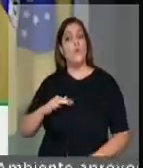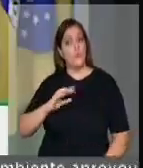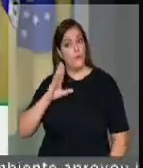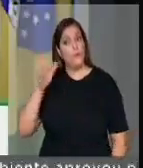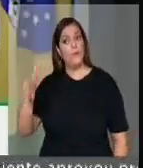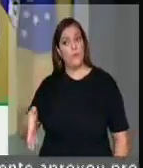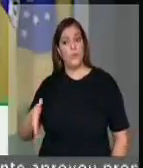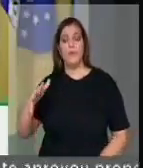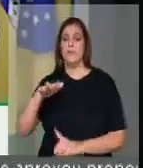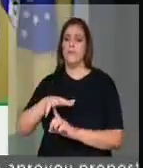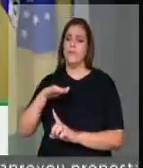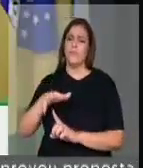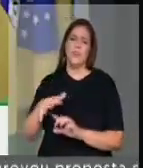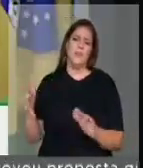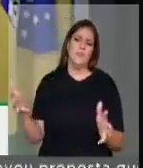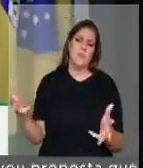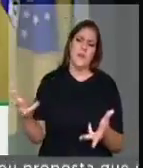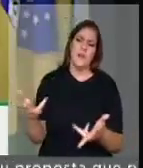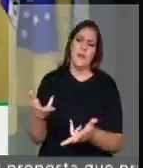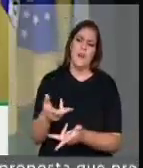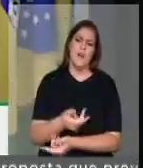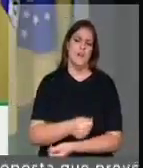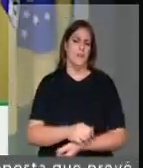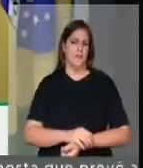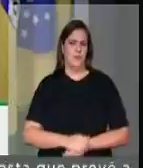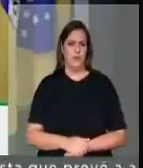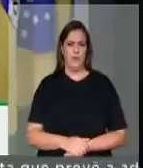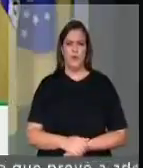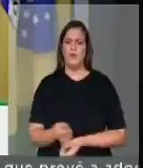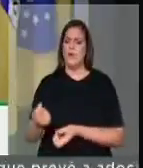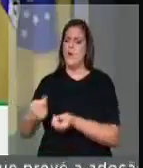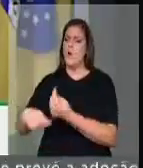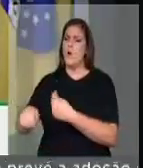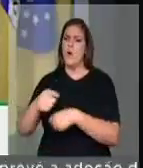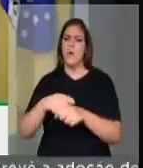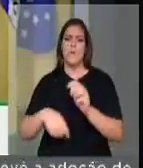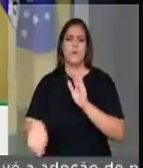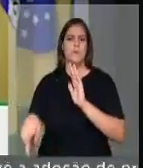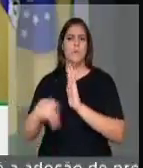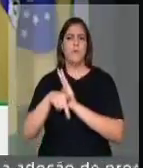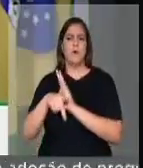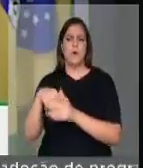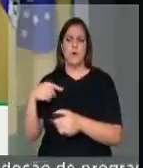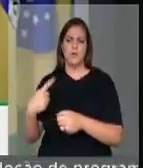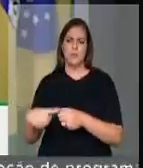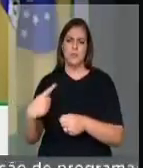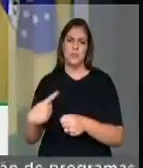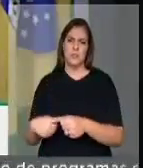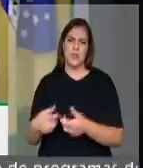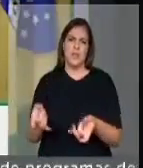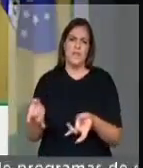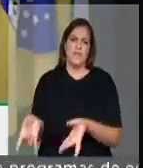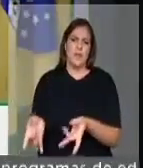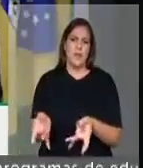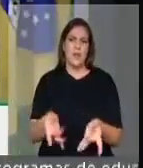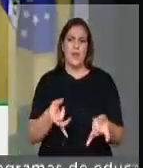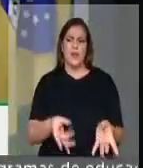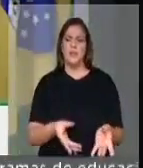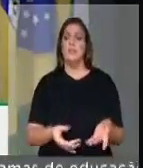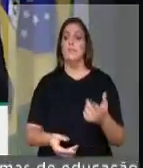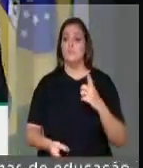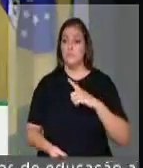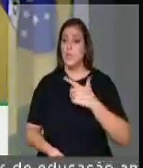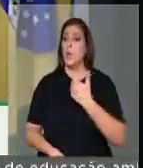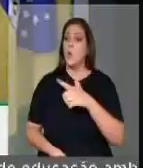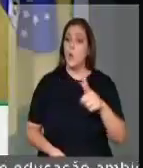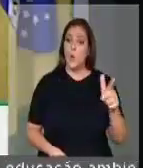maravilhosa, com o produtor rural, com o comerciante da cidade, colocando seus produtos à venda e tendo outros eventos,